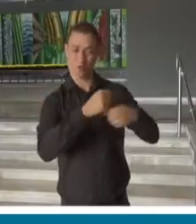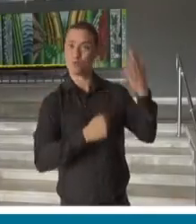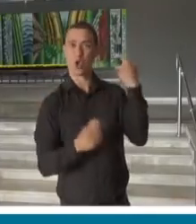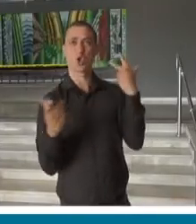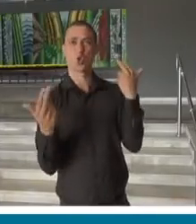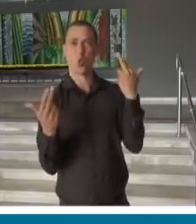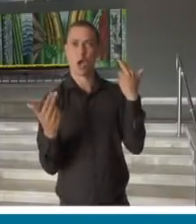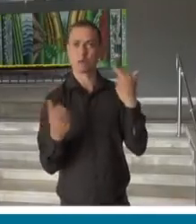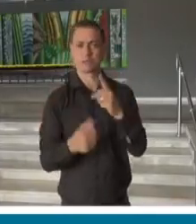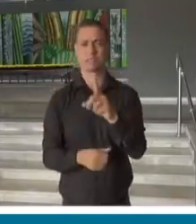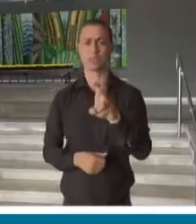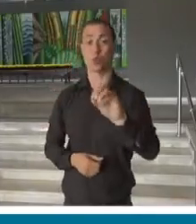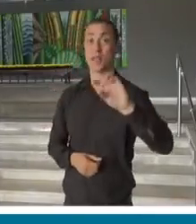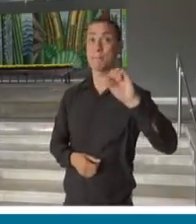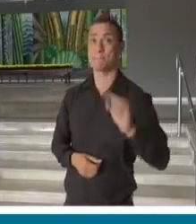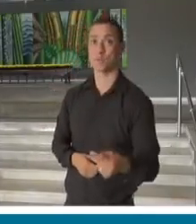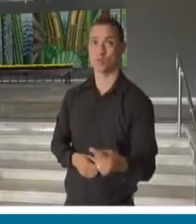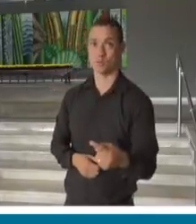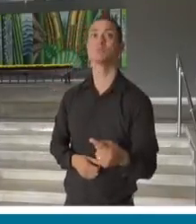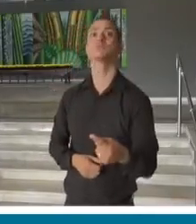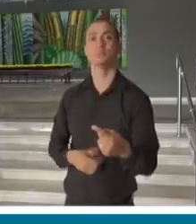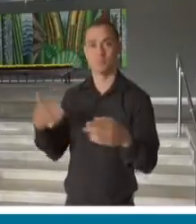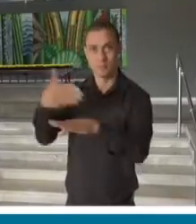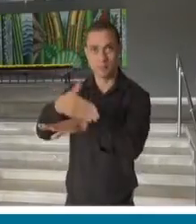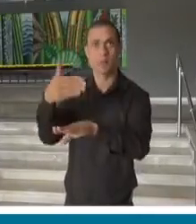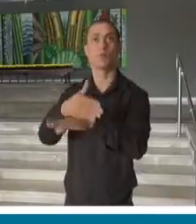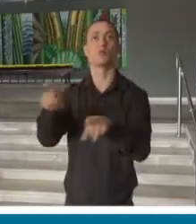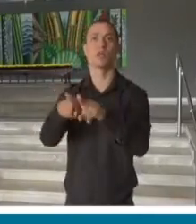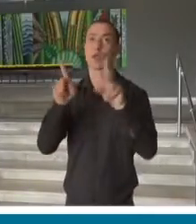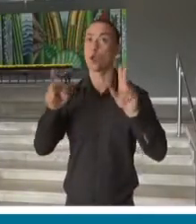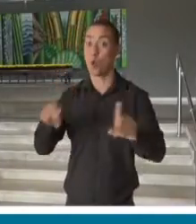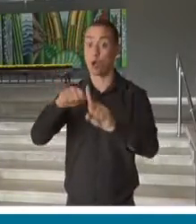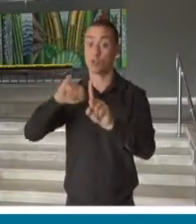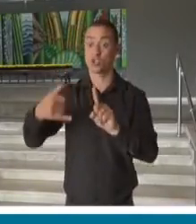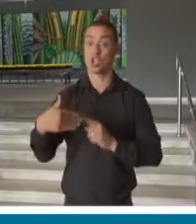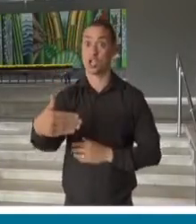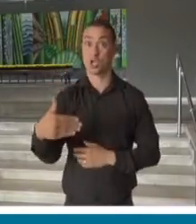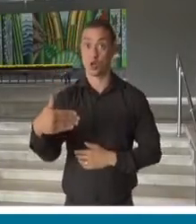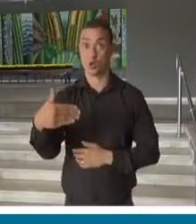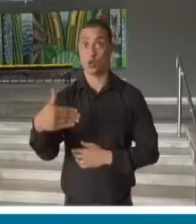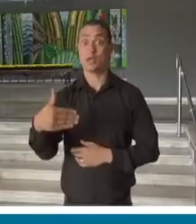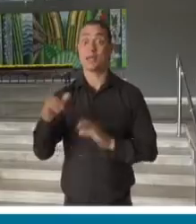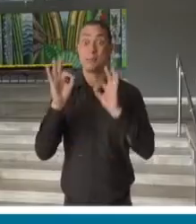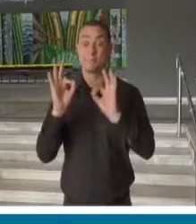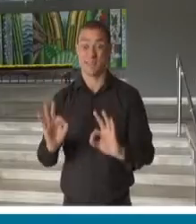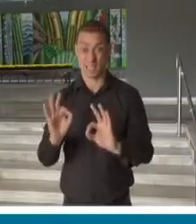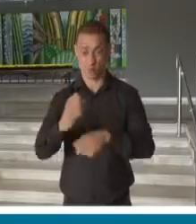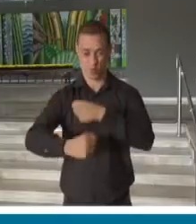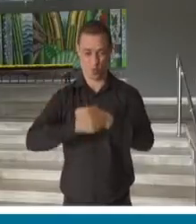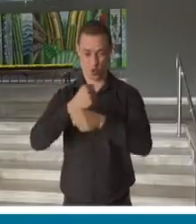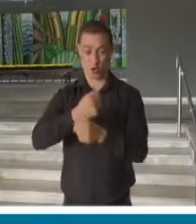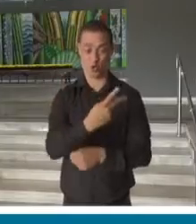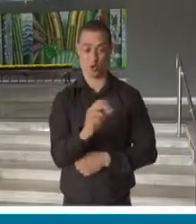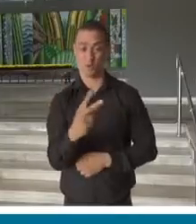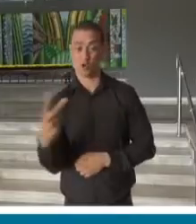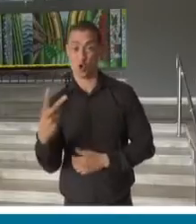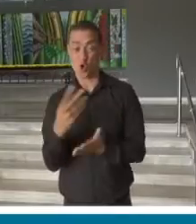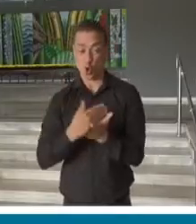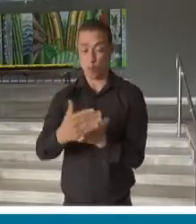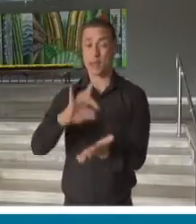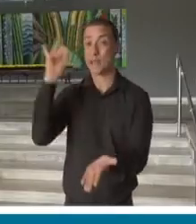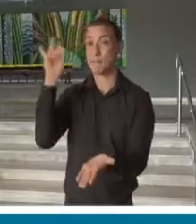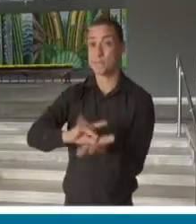150 mil alunos participando, também teremos em janeiro. E o ano letivo regular de 2022 começa